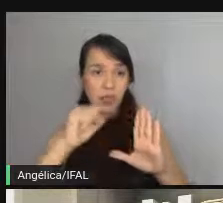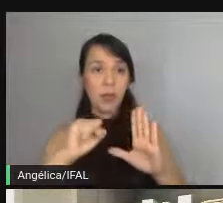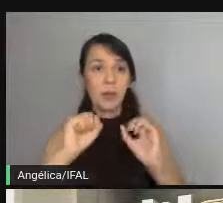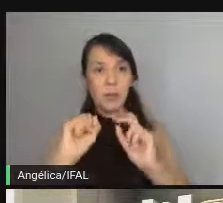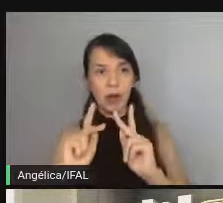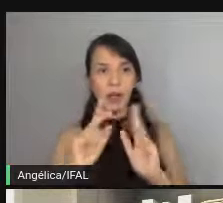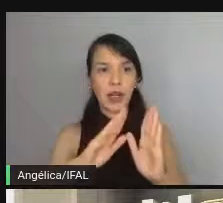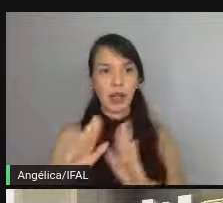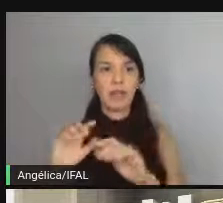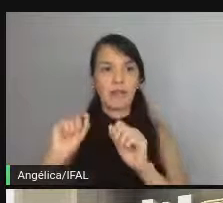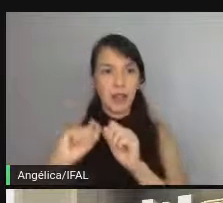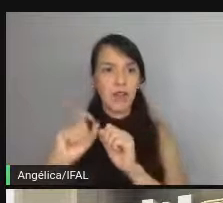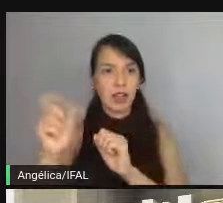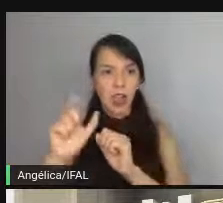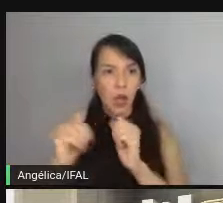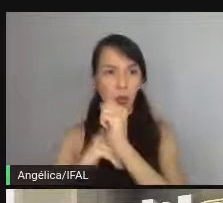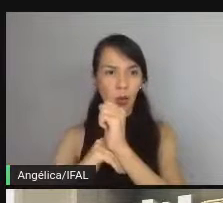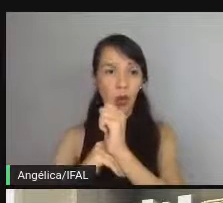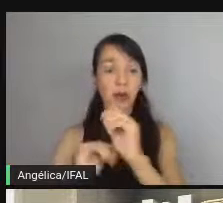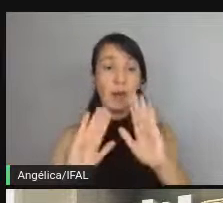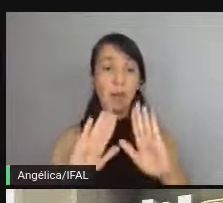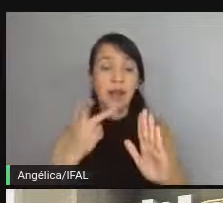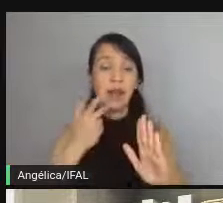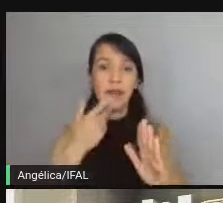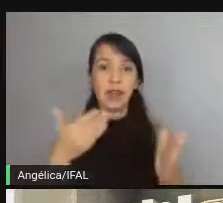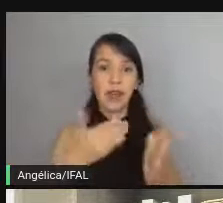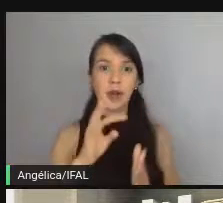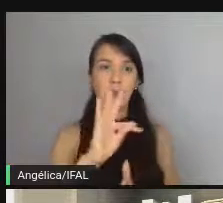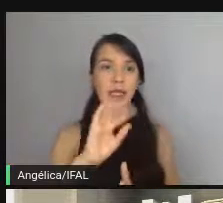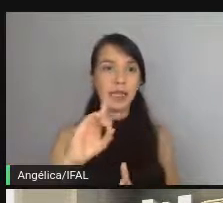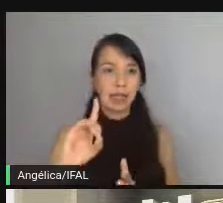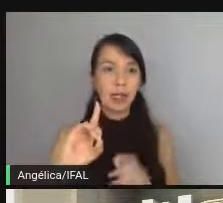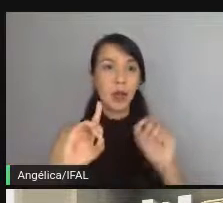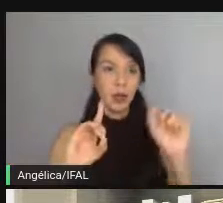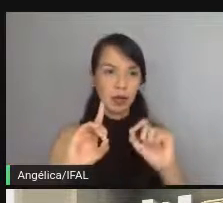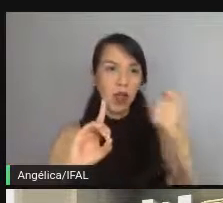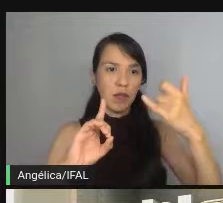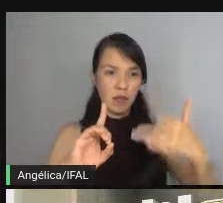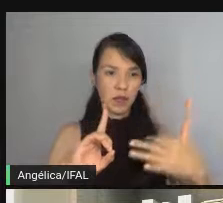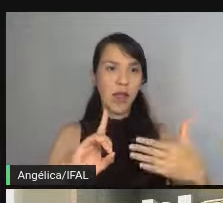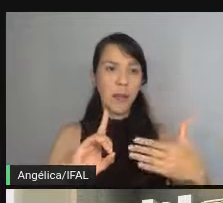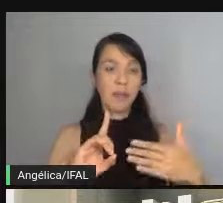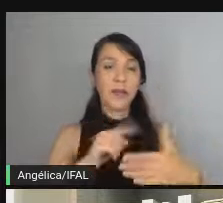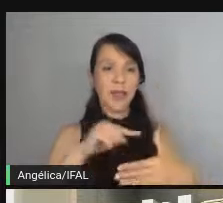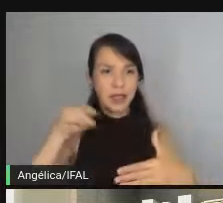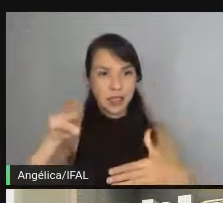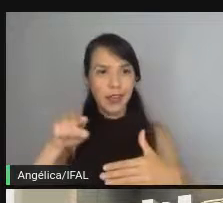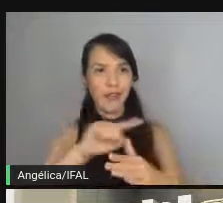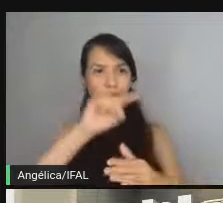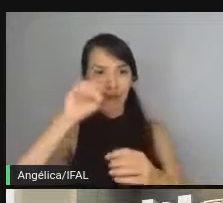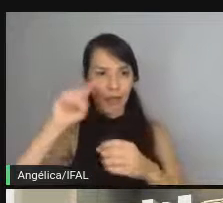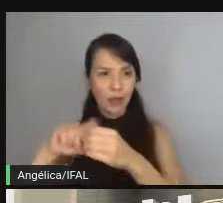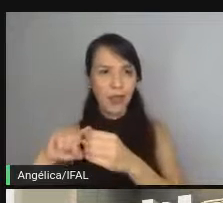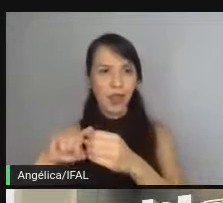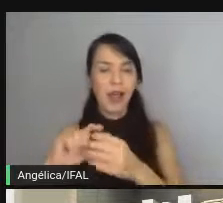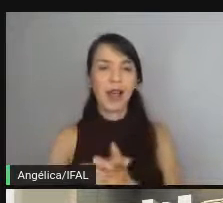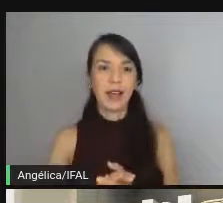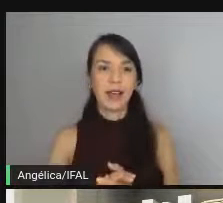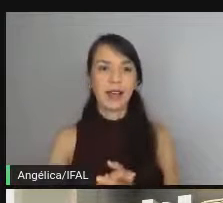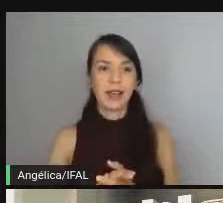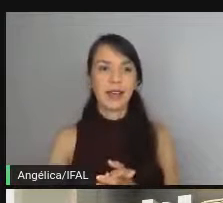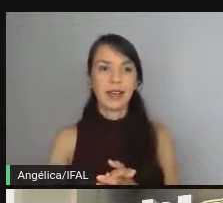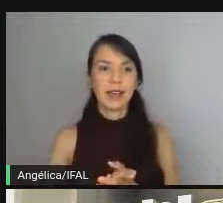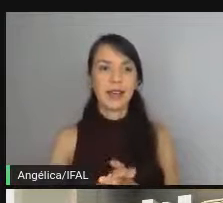pode ir mão na massa. Eu só estou agora, vou falar um pouco do que é TDD, tá? Para a gente ir na mão no código, ir mão na massa,